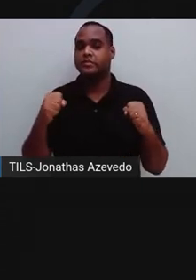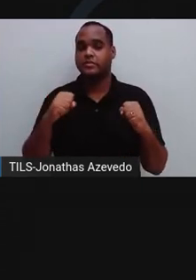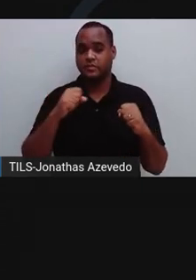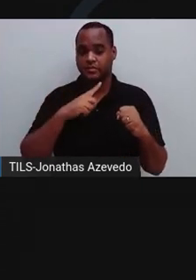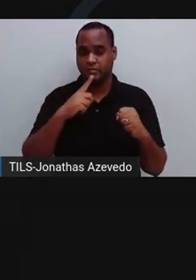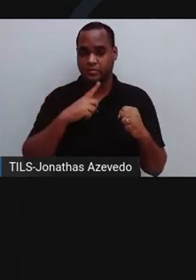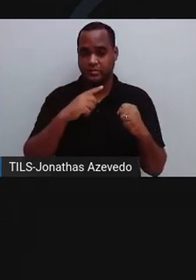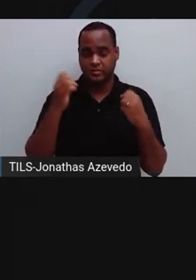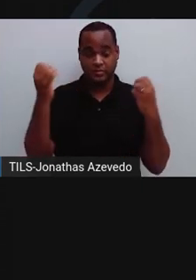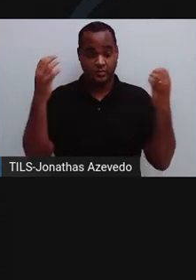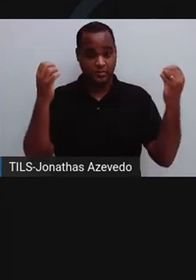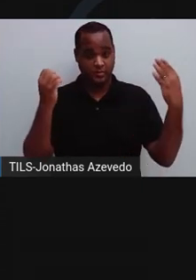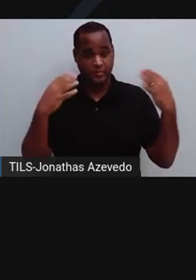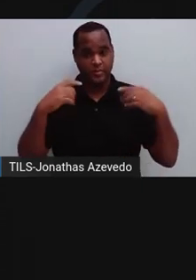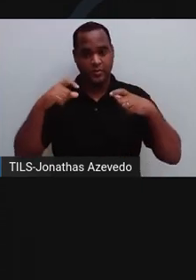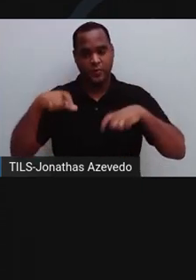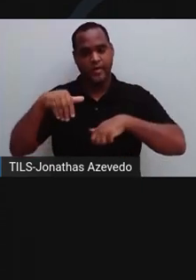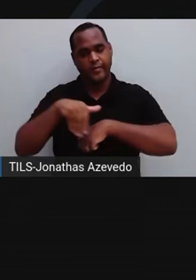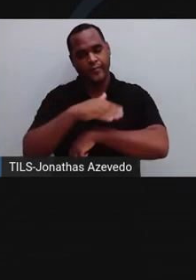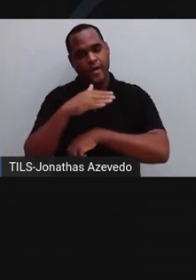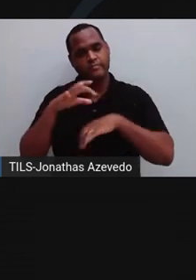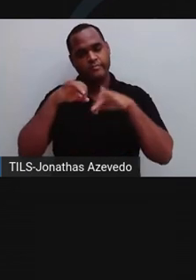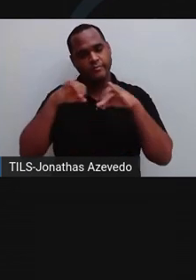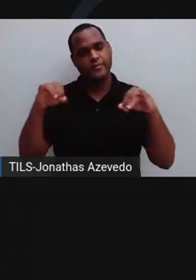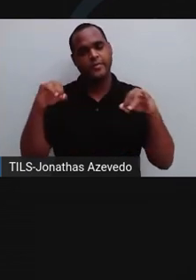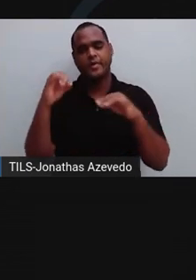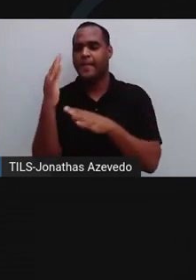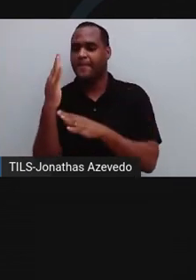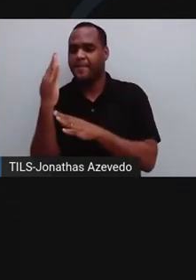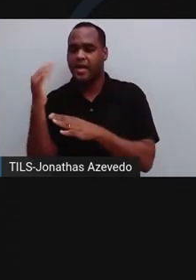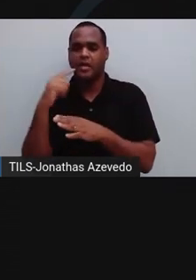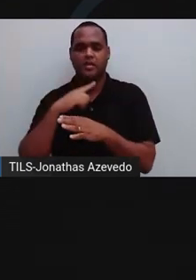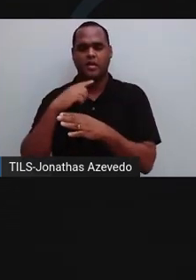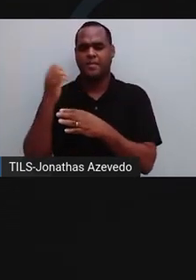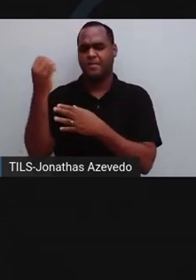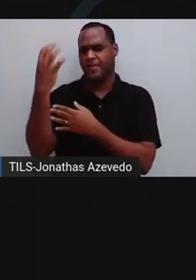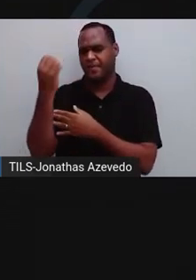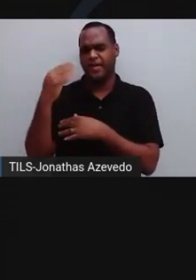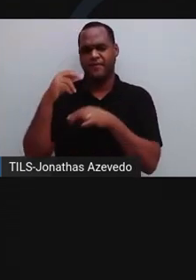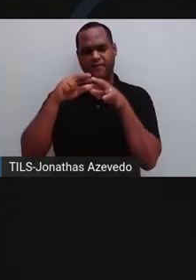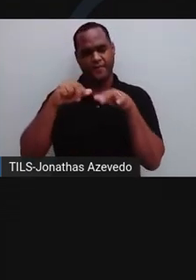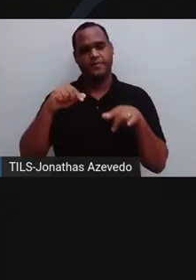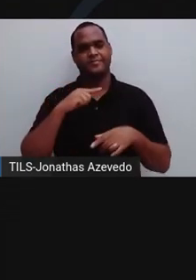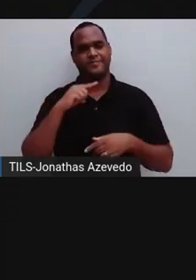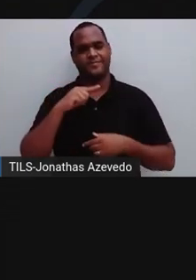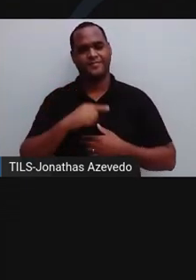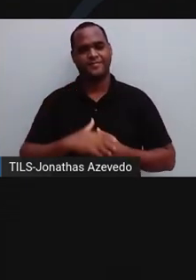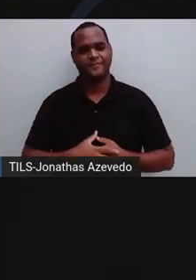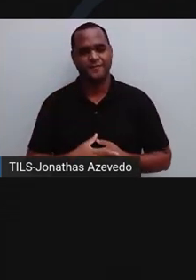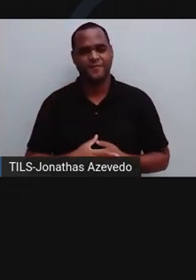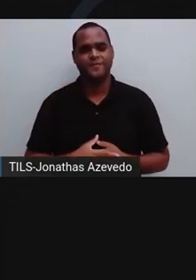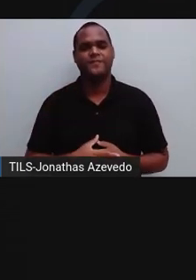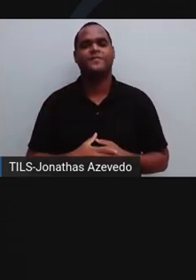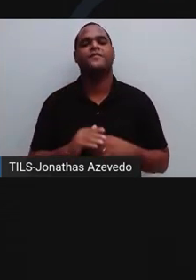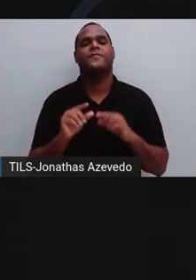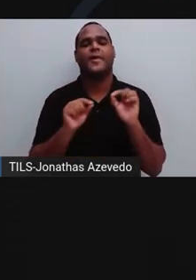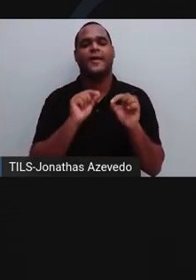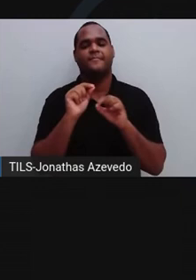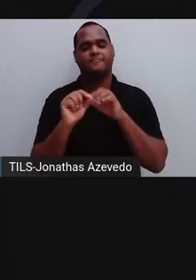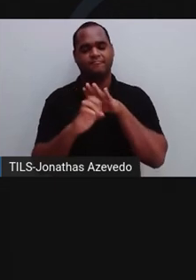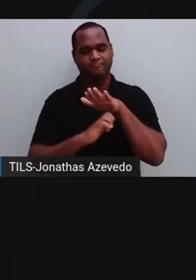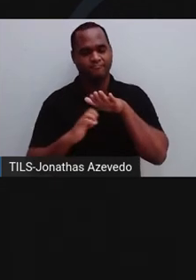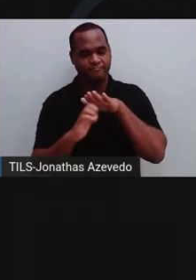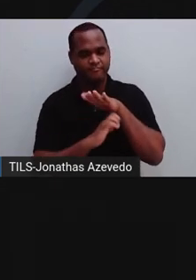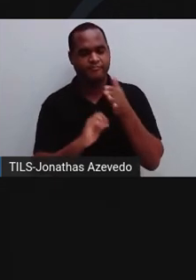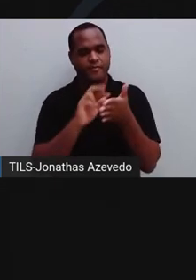excesso de iluminação pública, anúncios, banners, placas e outdoors. Muitas empresas,